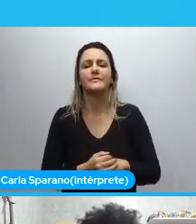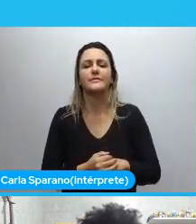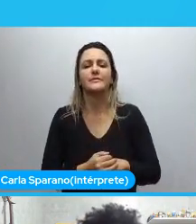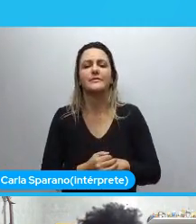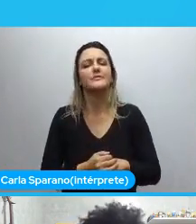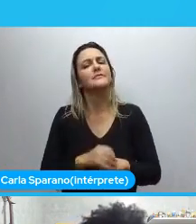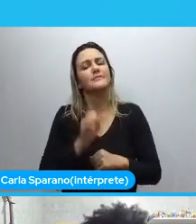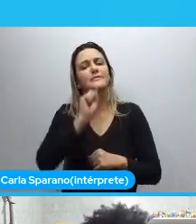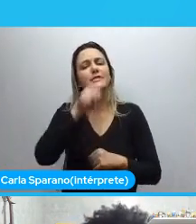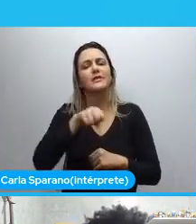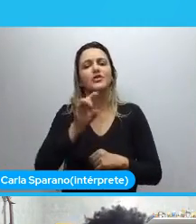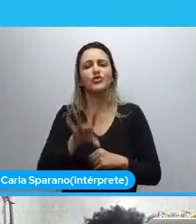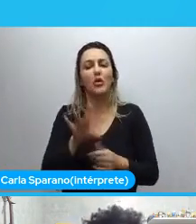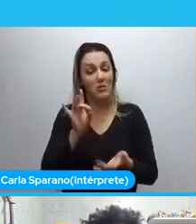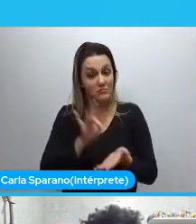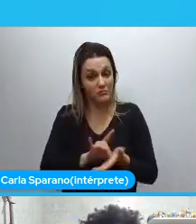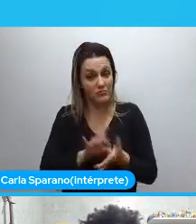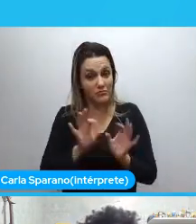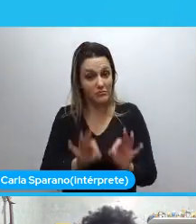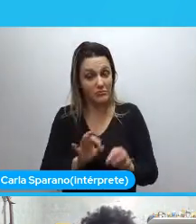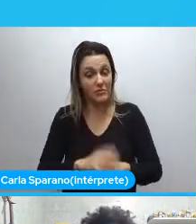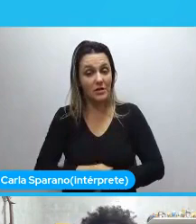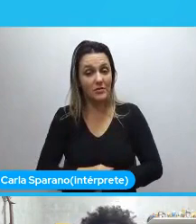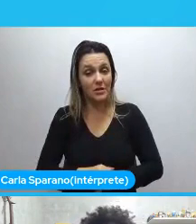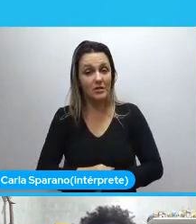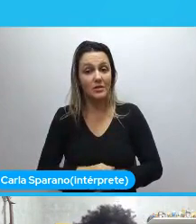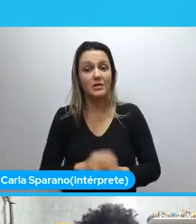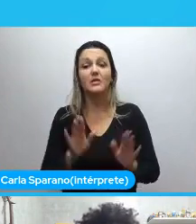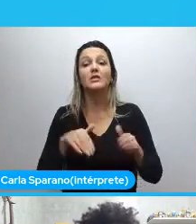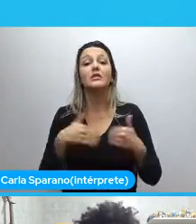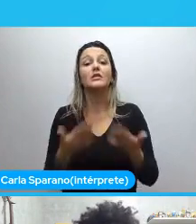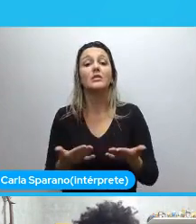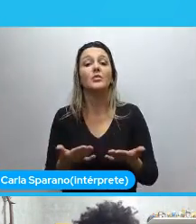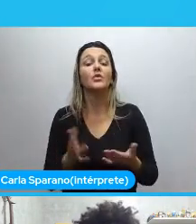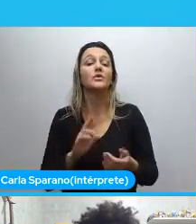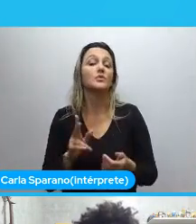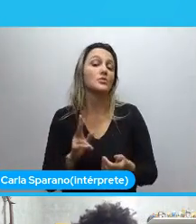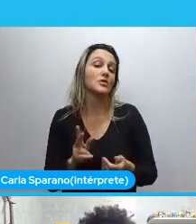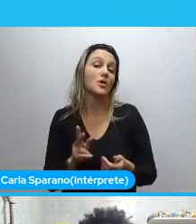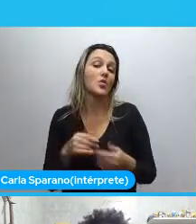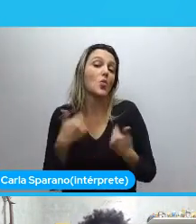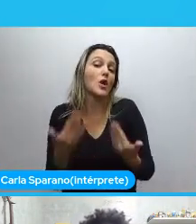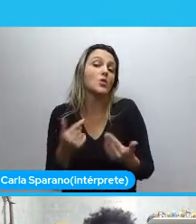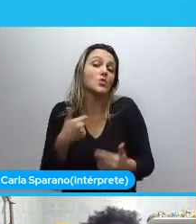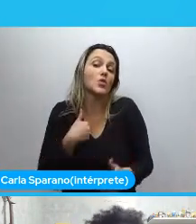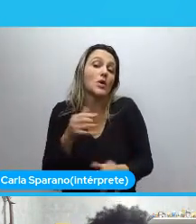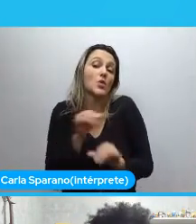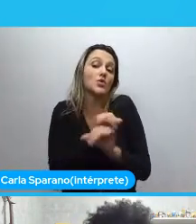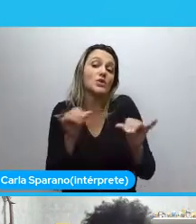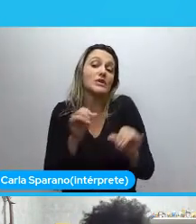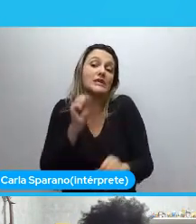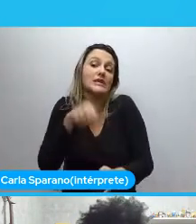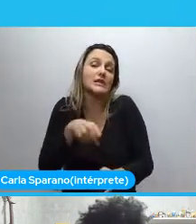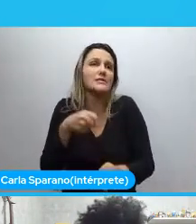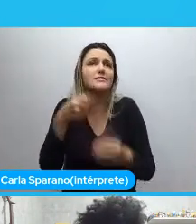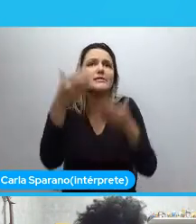apenas uma afirmação. E o final é quando eu disse sim. E é quando eu vou. Quando acontece essa virada de chave.